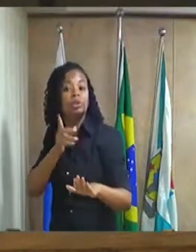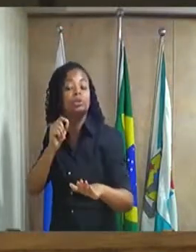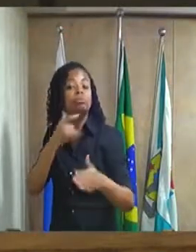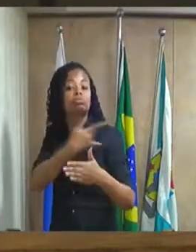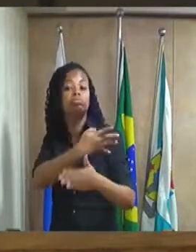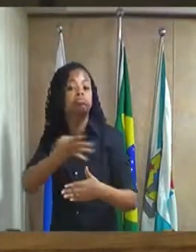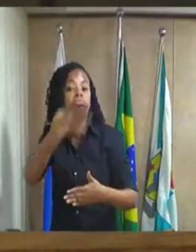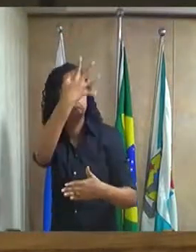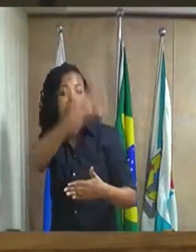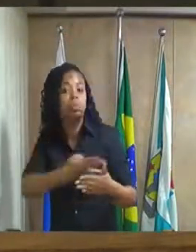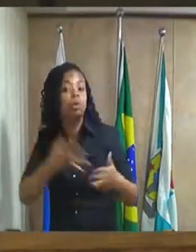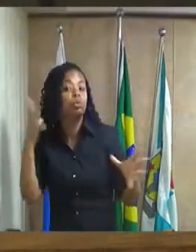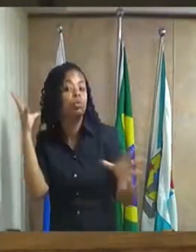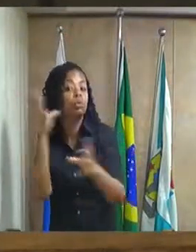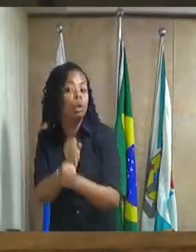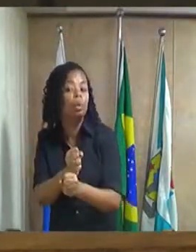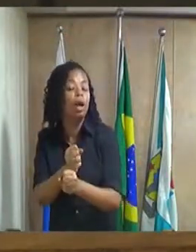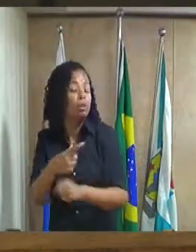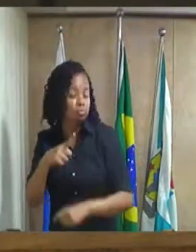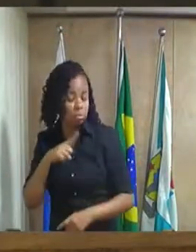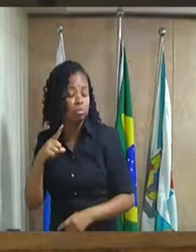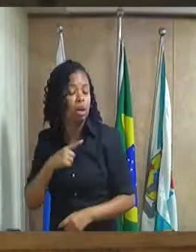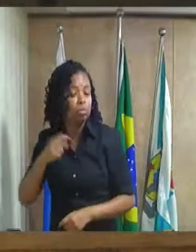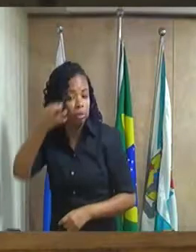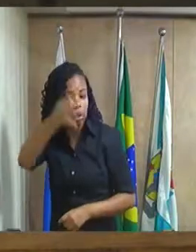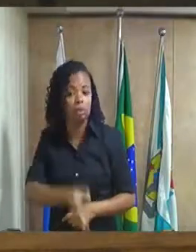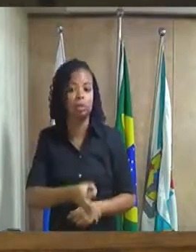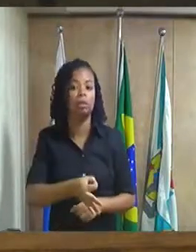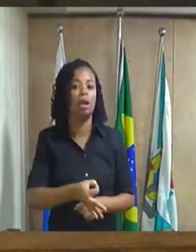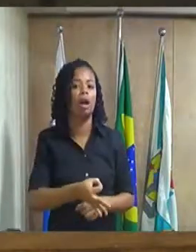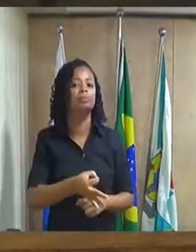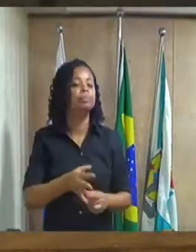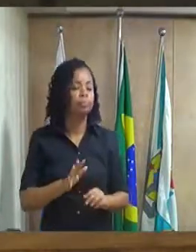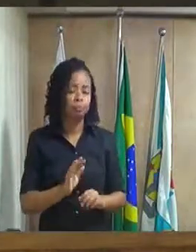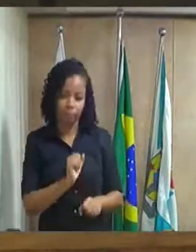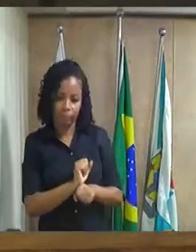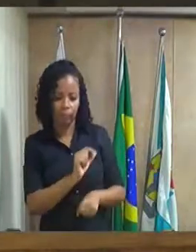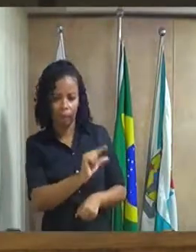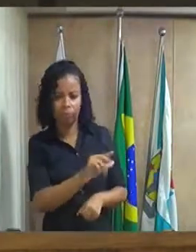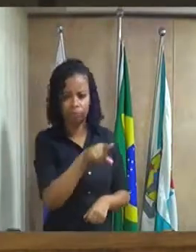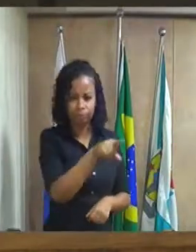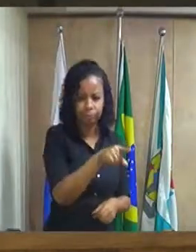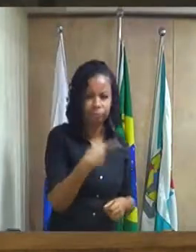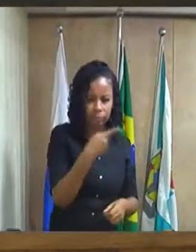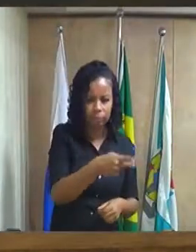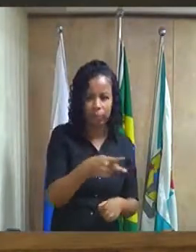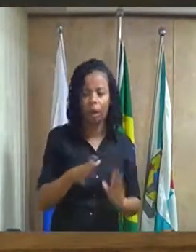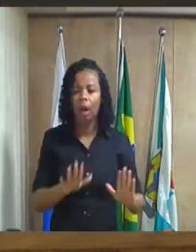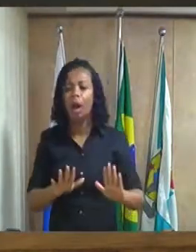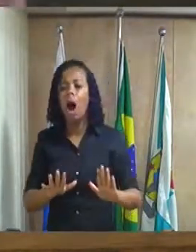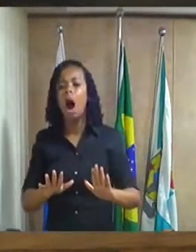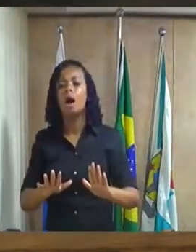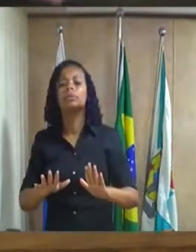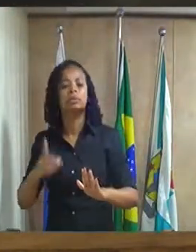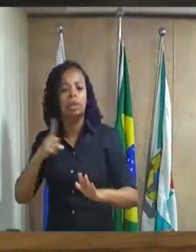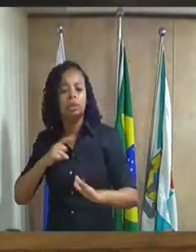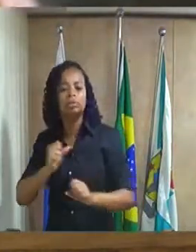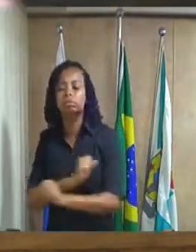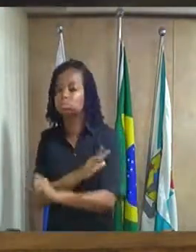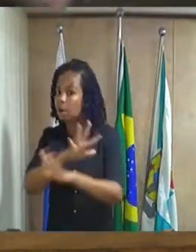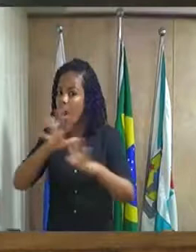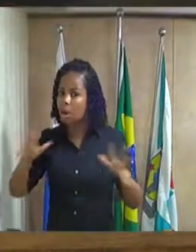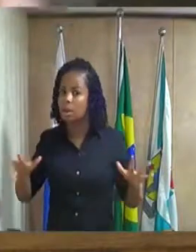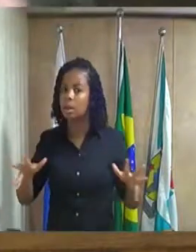eu posso afirmar eu vou dar uma parte a vossa excelência eu posso afirmar quase que com exclusividade